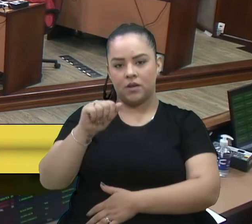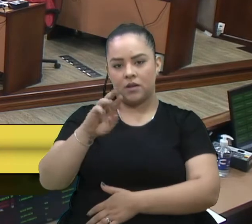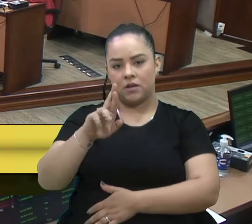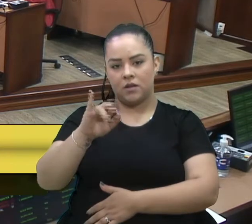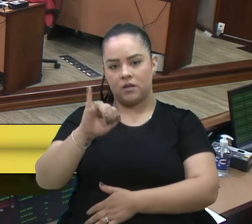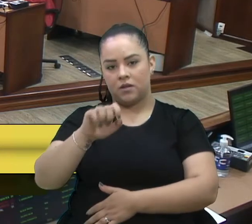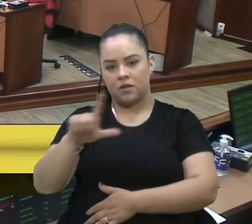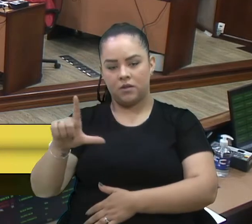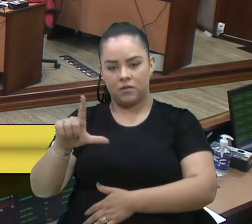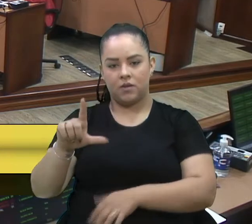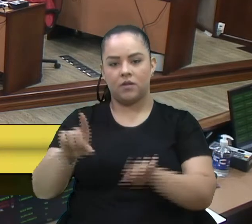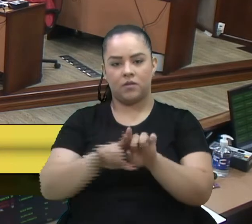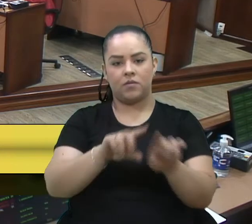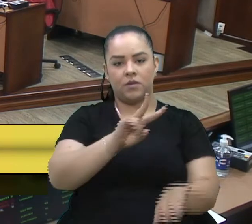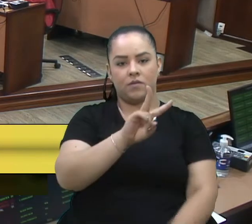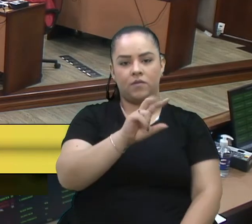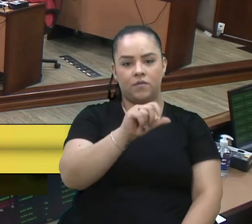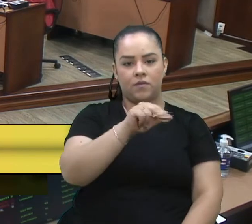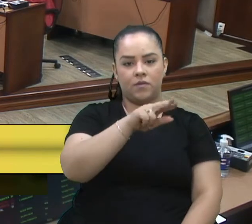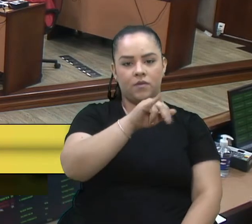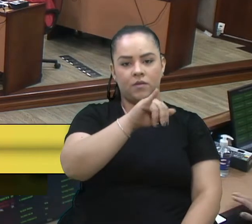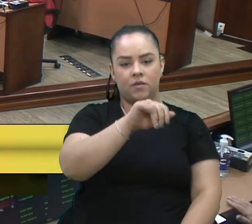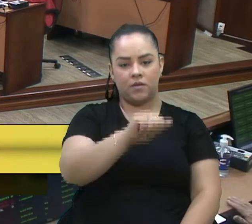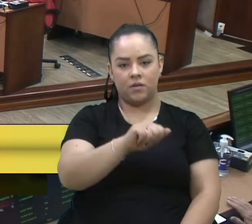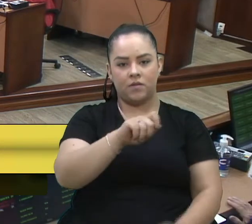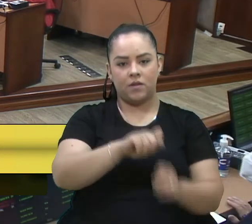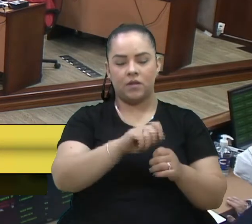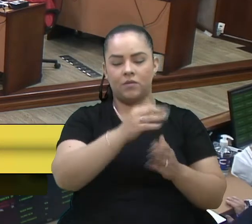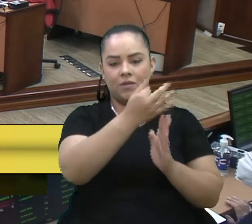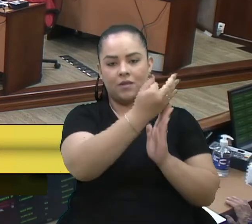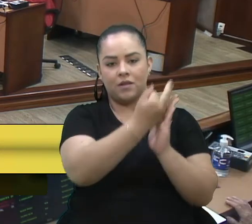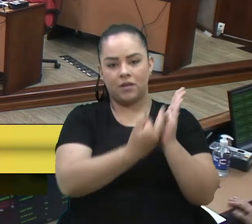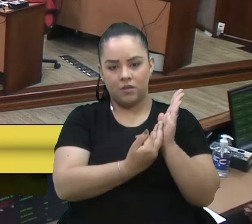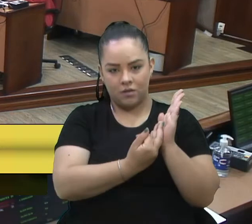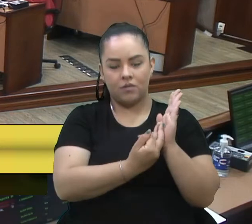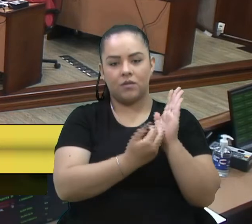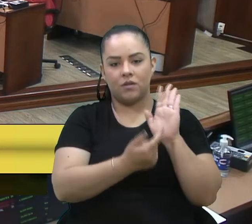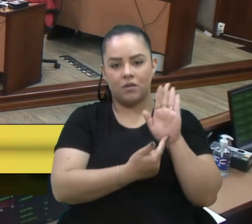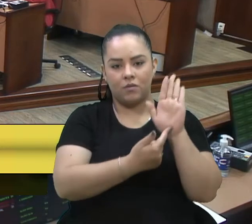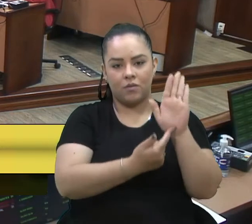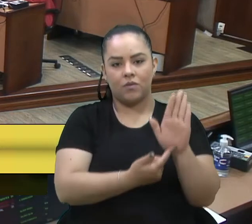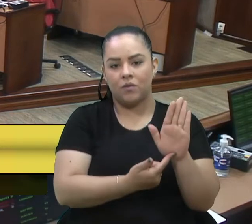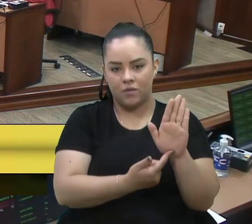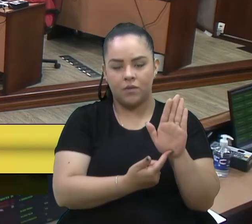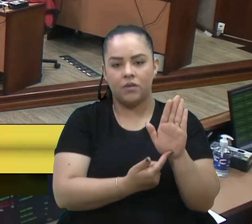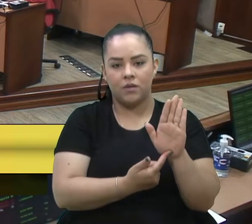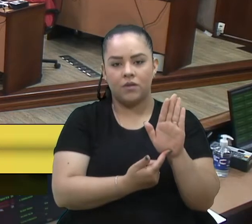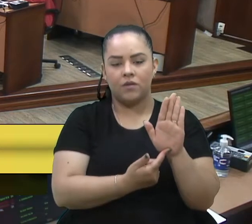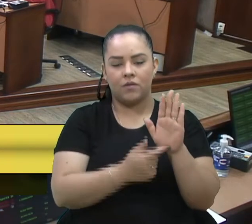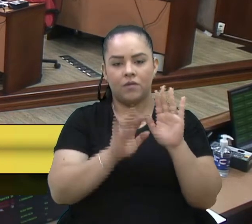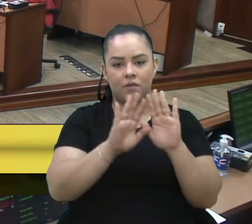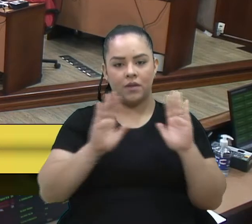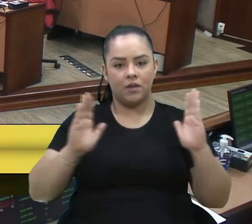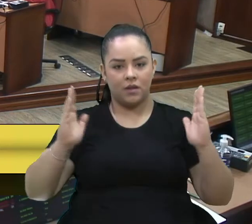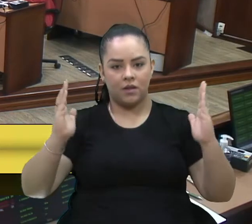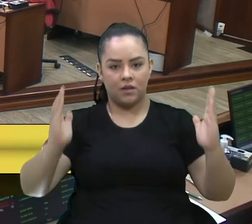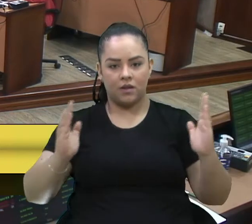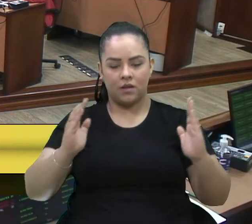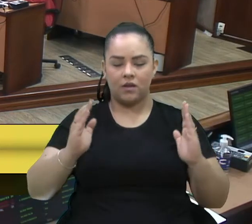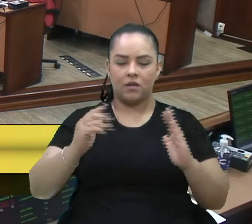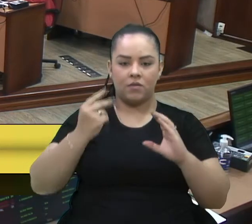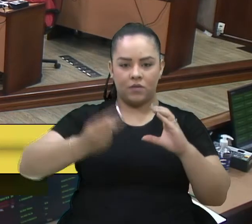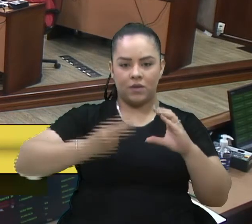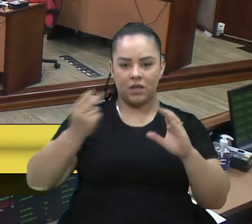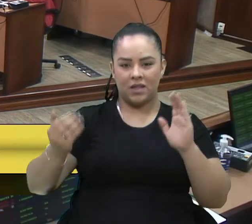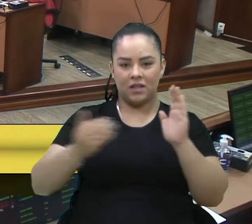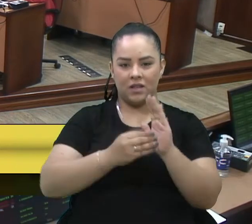Vânia Espejorim, que fez os textos dessa exposição. A exposição vai ficar exposta na Câmara de Vereadores até o dia